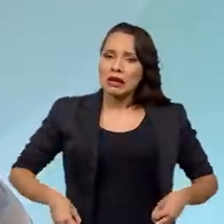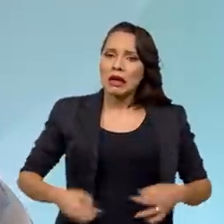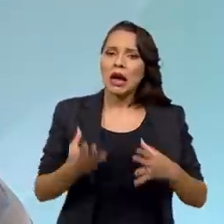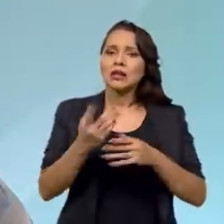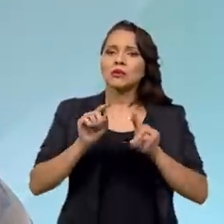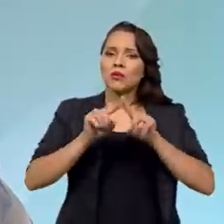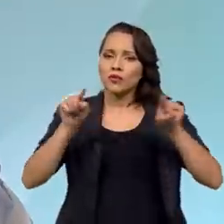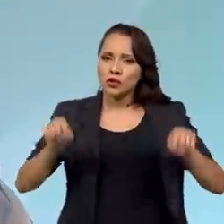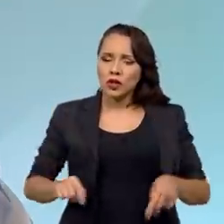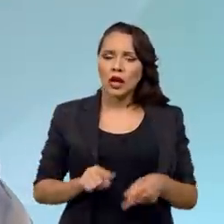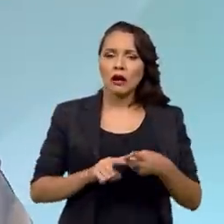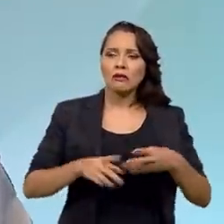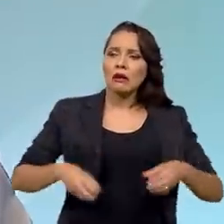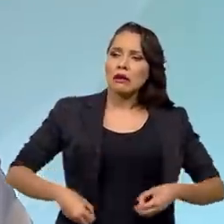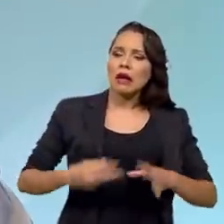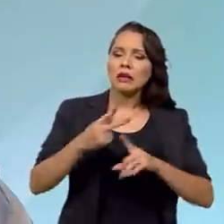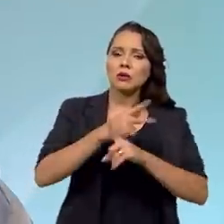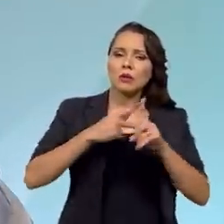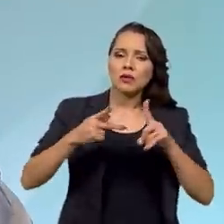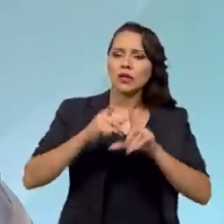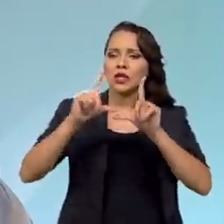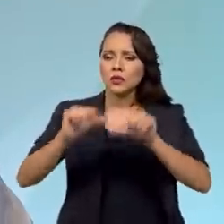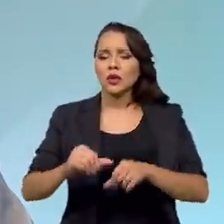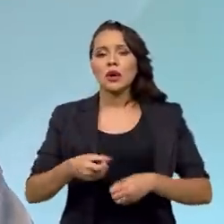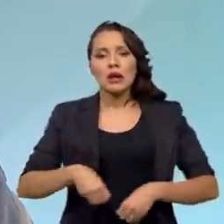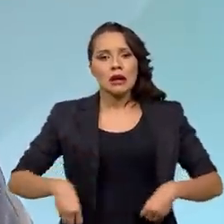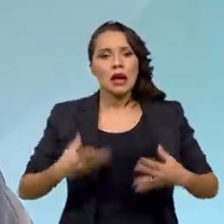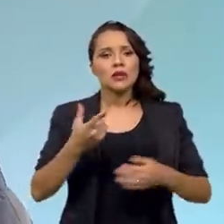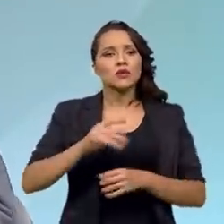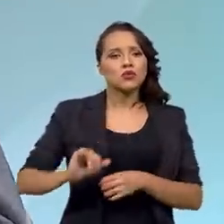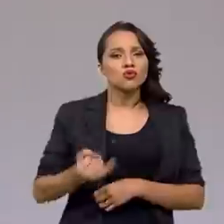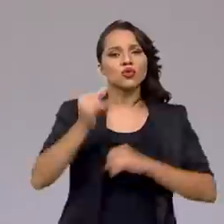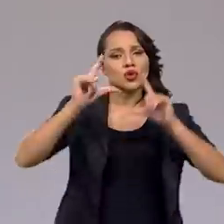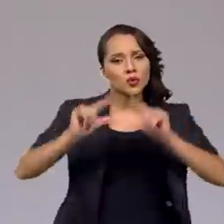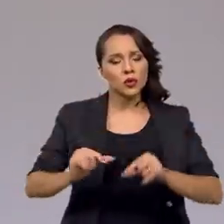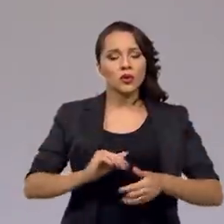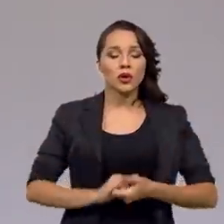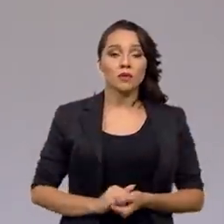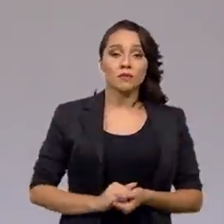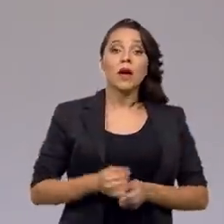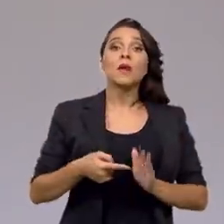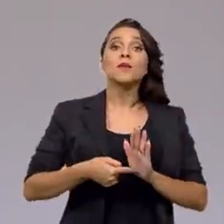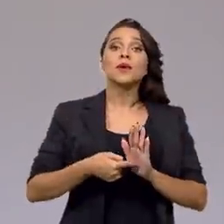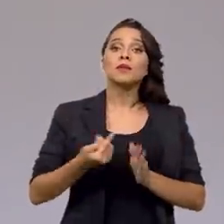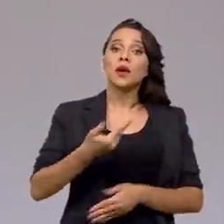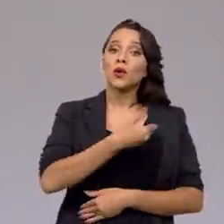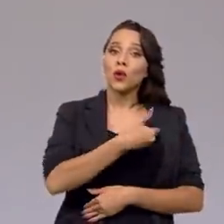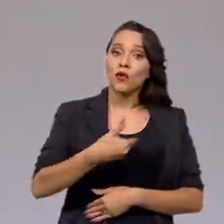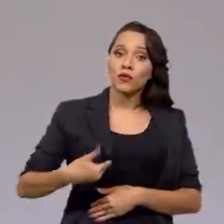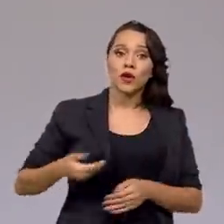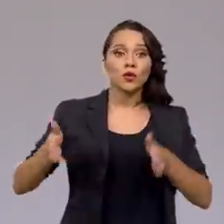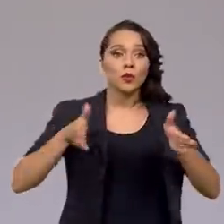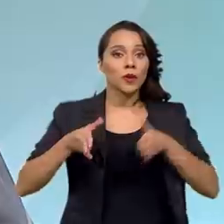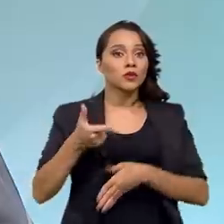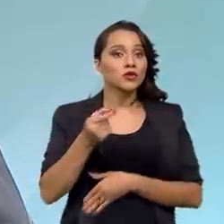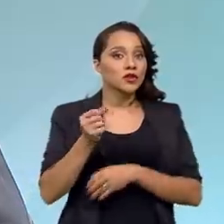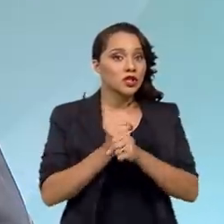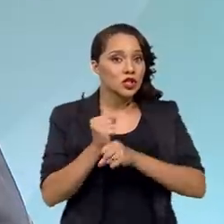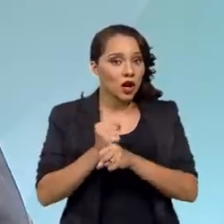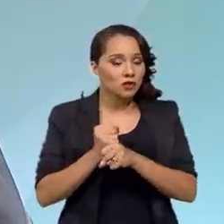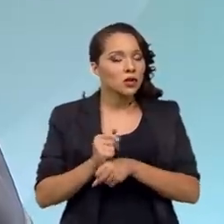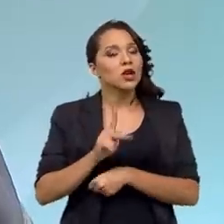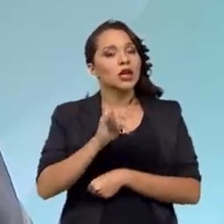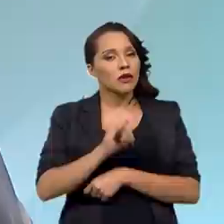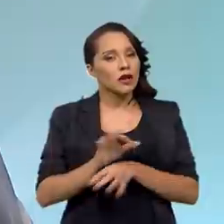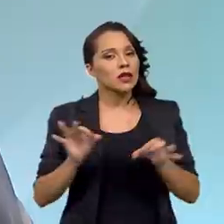gasto com previdência, gasto com juros. E repito, é o primeiro governo nos últimos 20 anos que